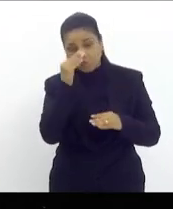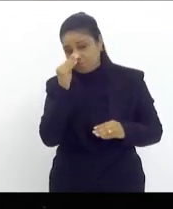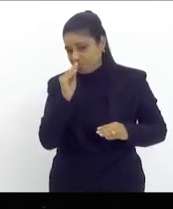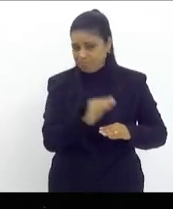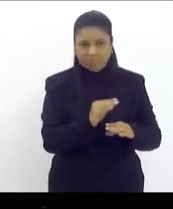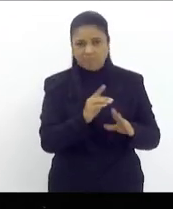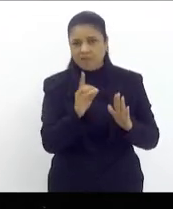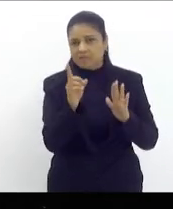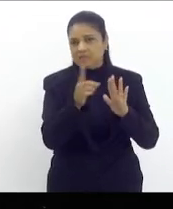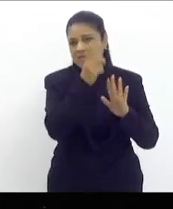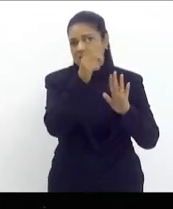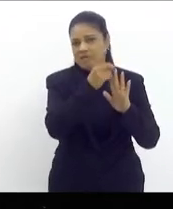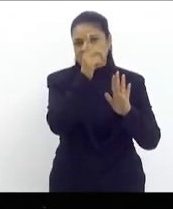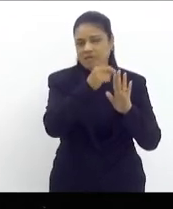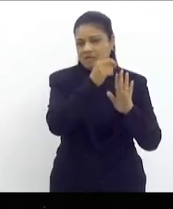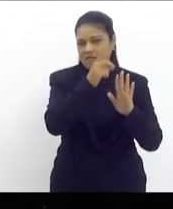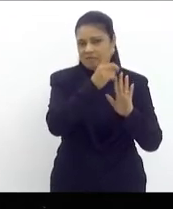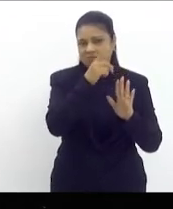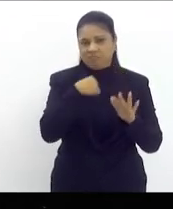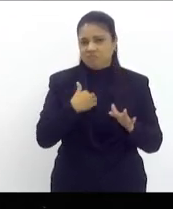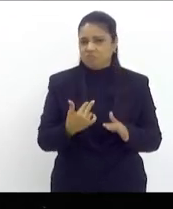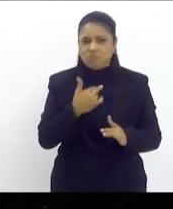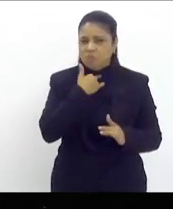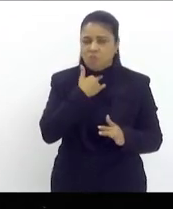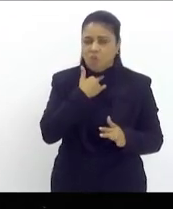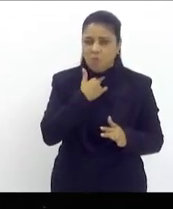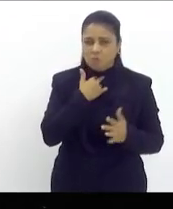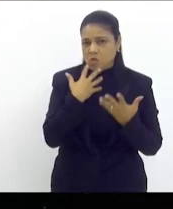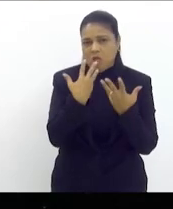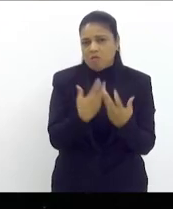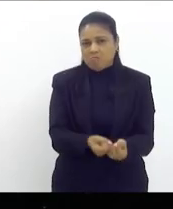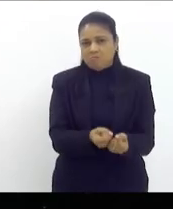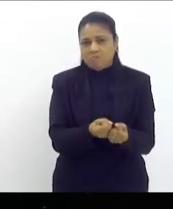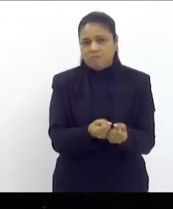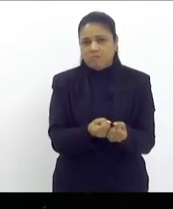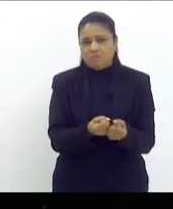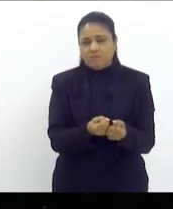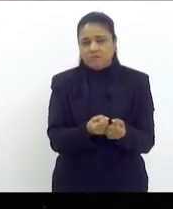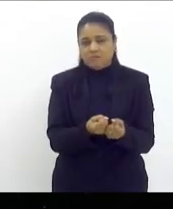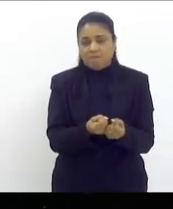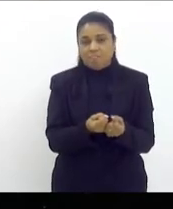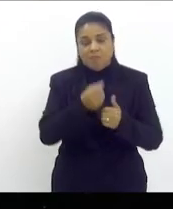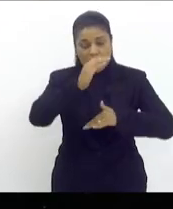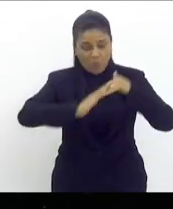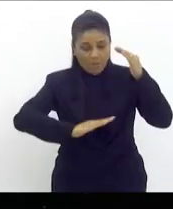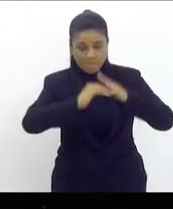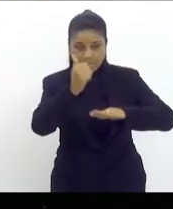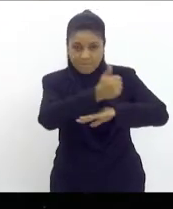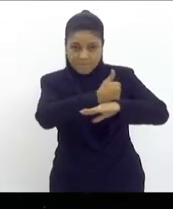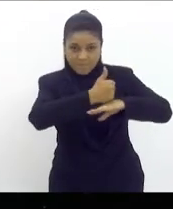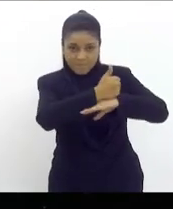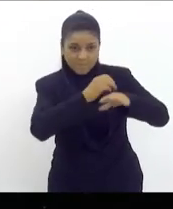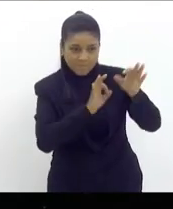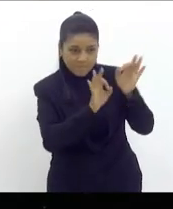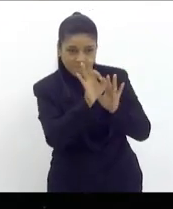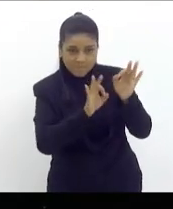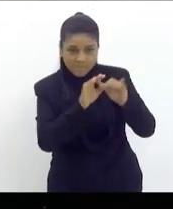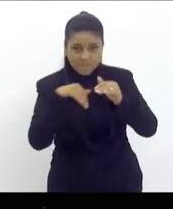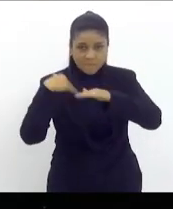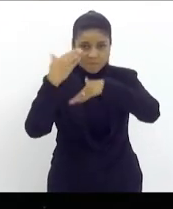não pode aceitar o risco de que ao fim e ao cabo o plano de carreira tão duramente